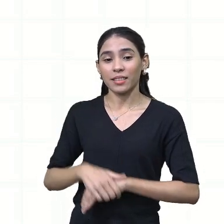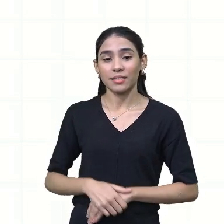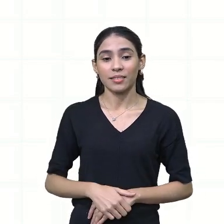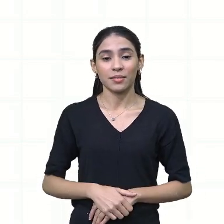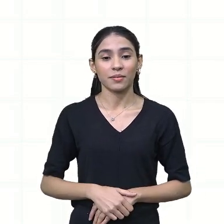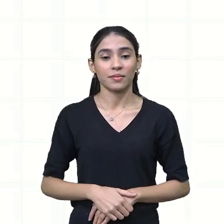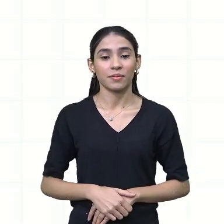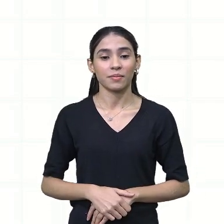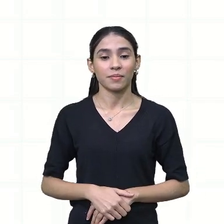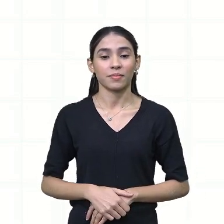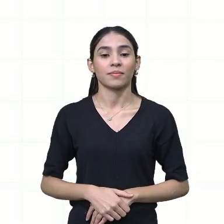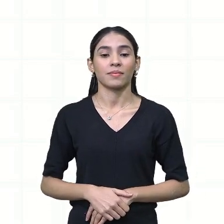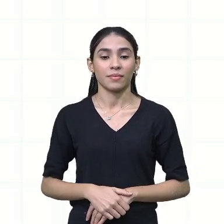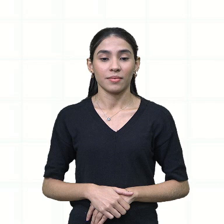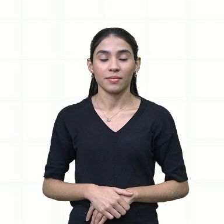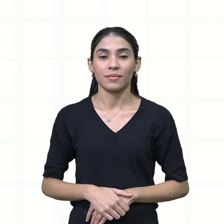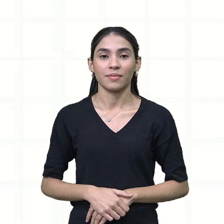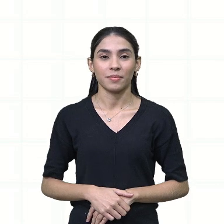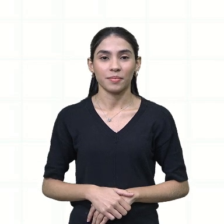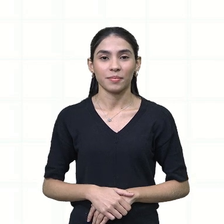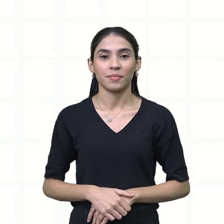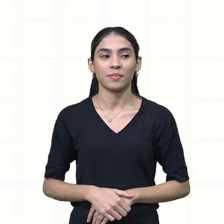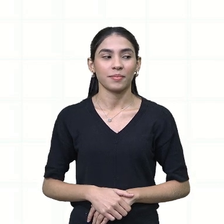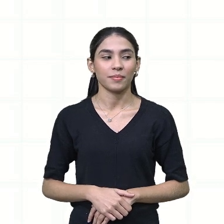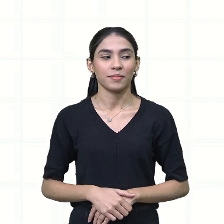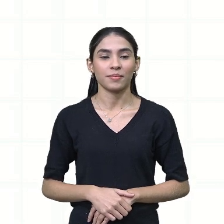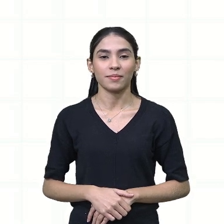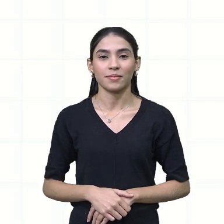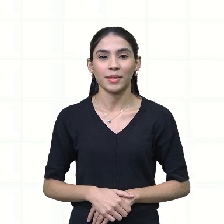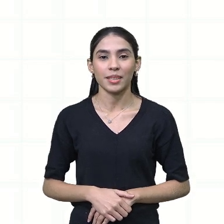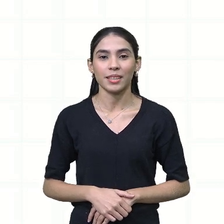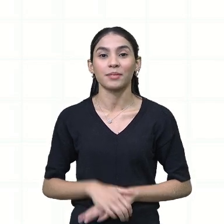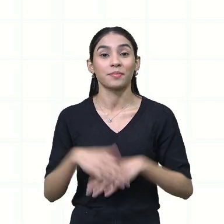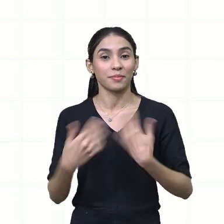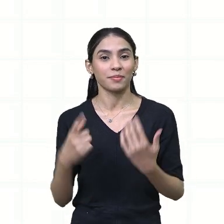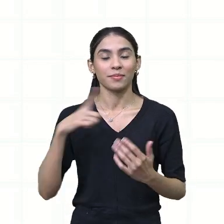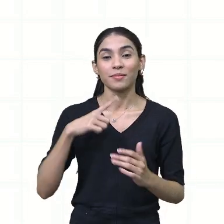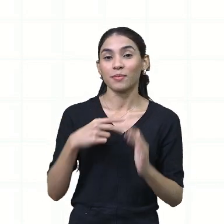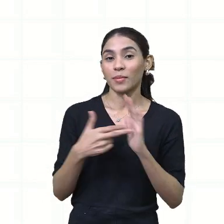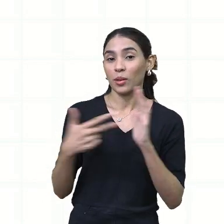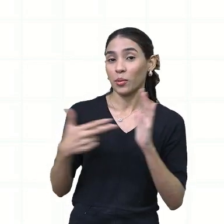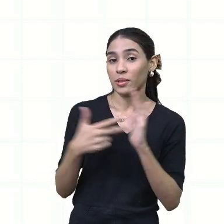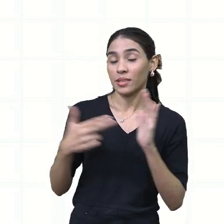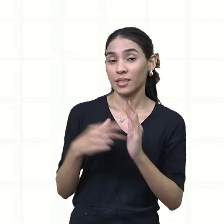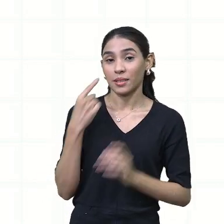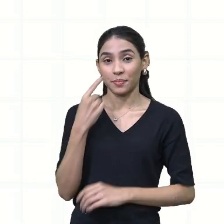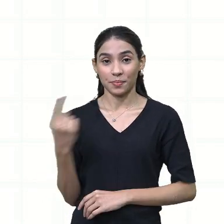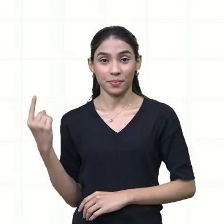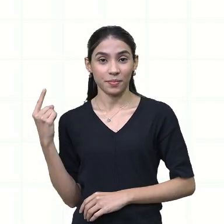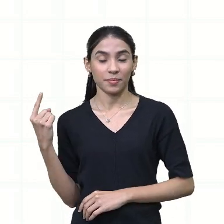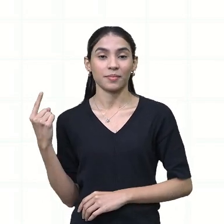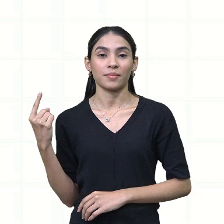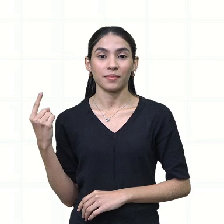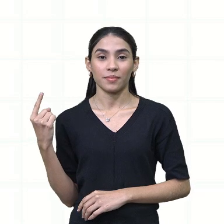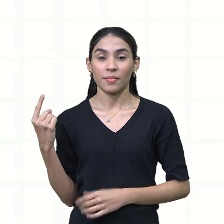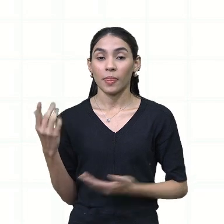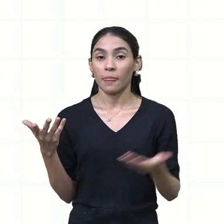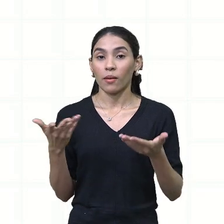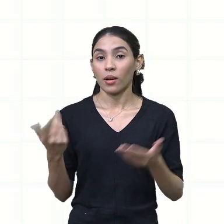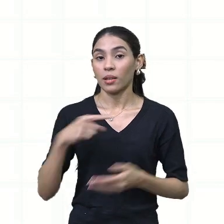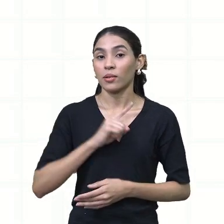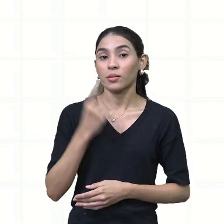Nós temos aí, então, uma notícia, né, turma? E nós vamos observar que